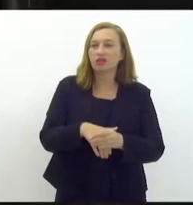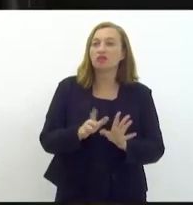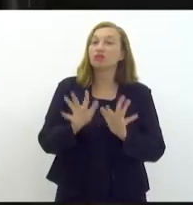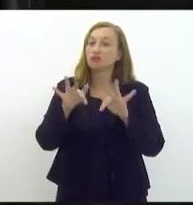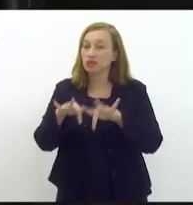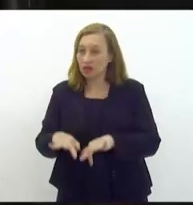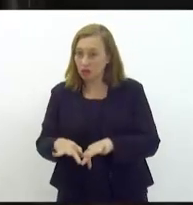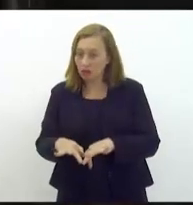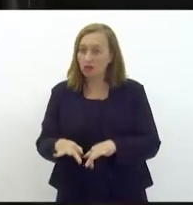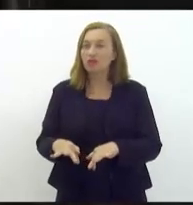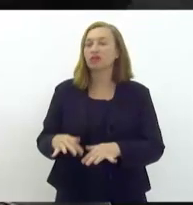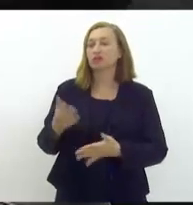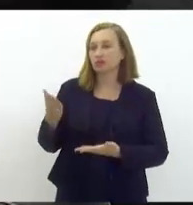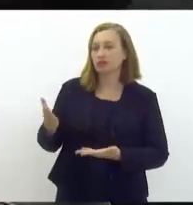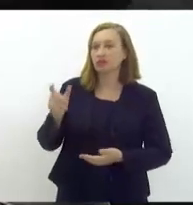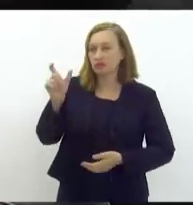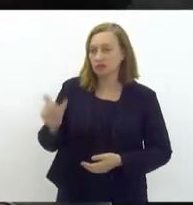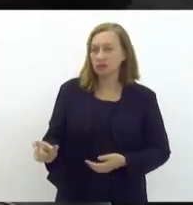final, o autor.